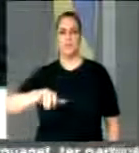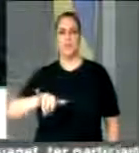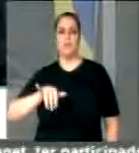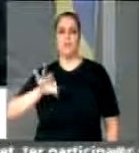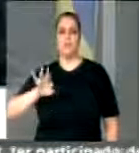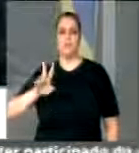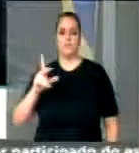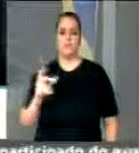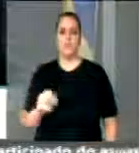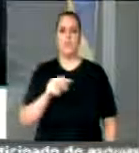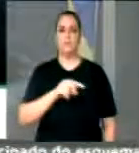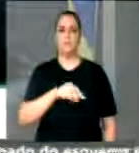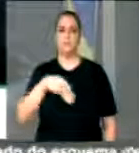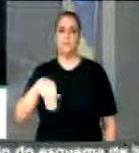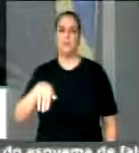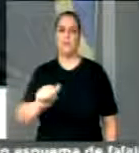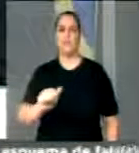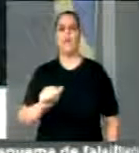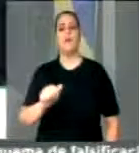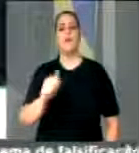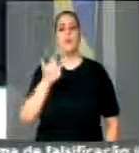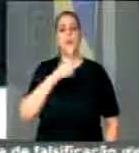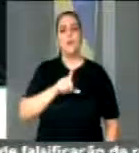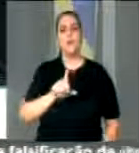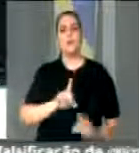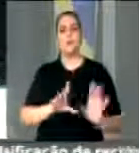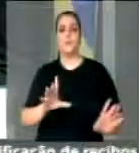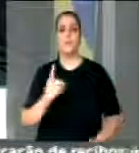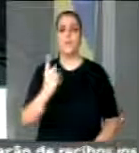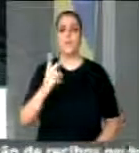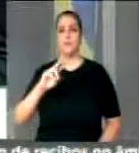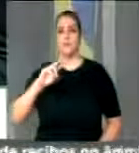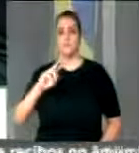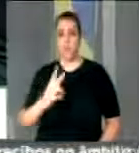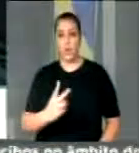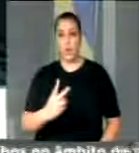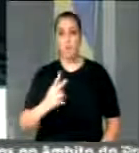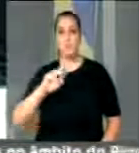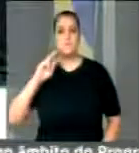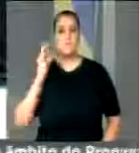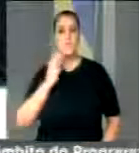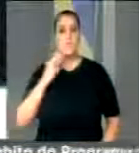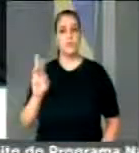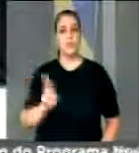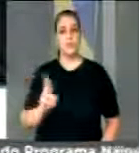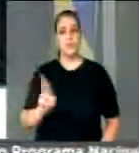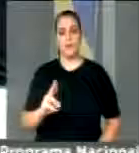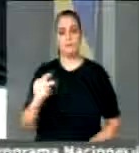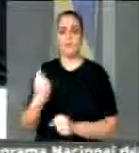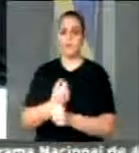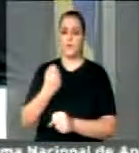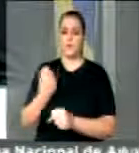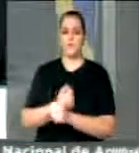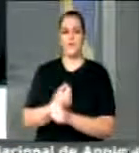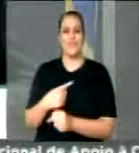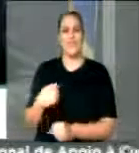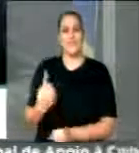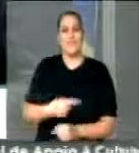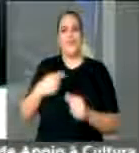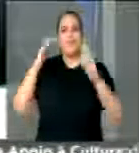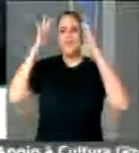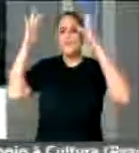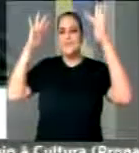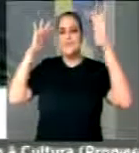Itapecuru, que em praça pública, além de cantar o parabéns, porque era o dia do meu aniversário, dia 2,